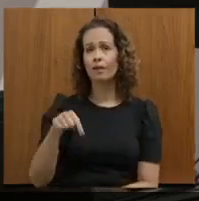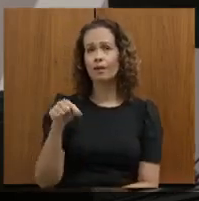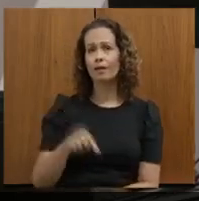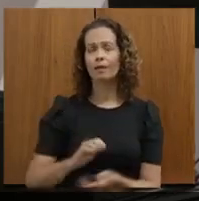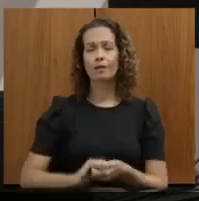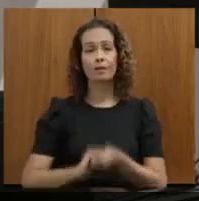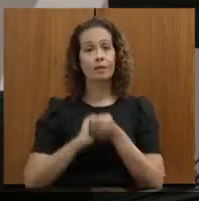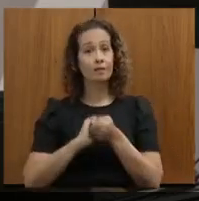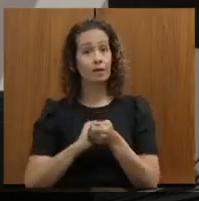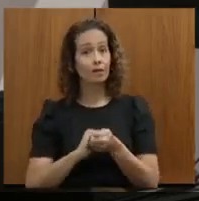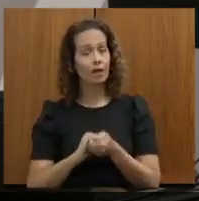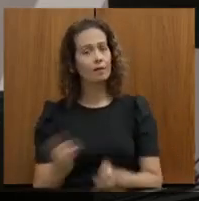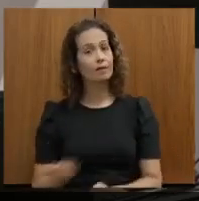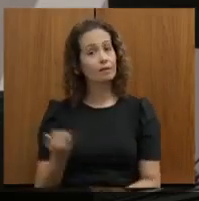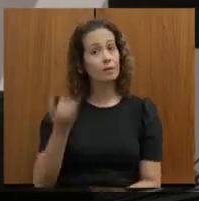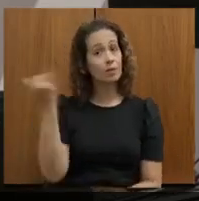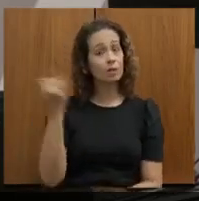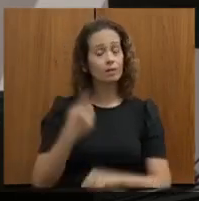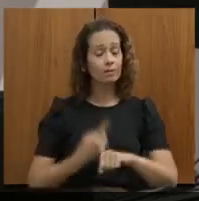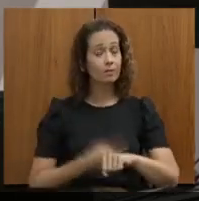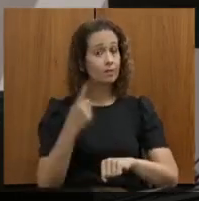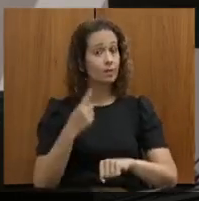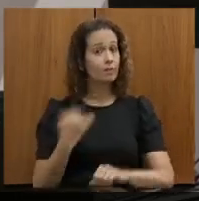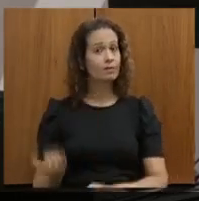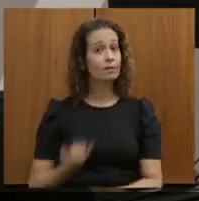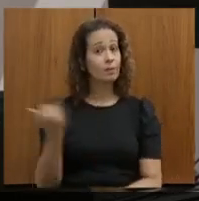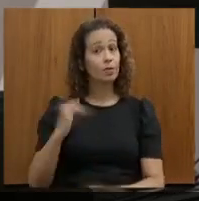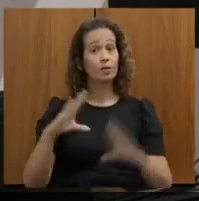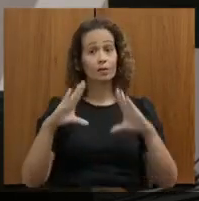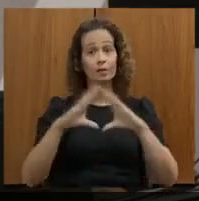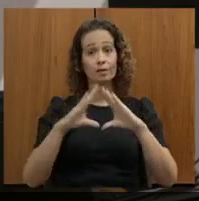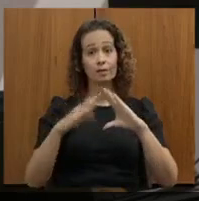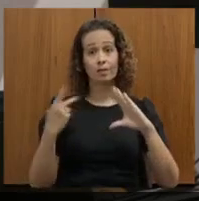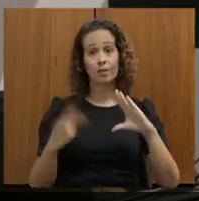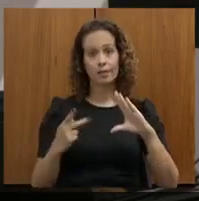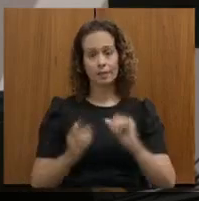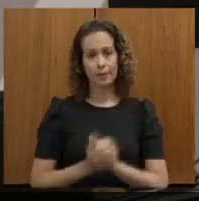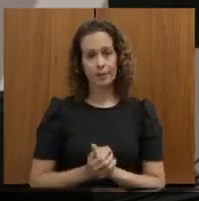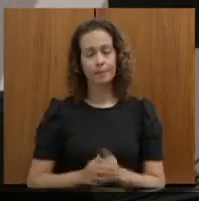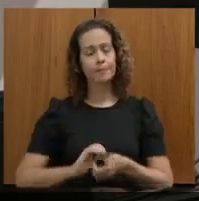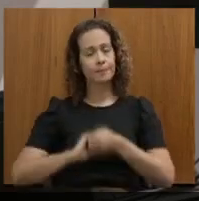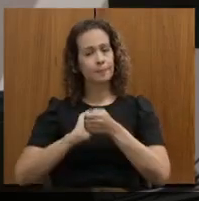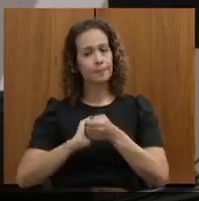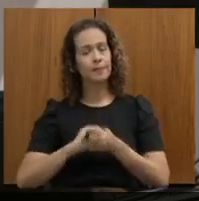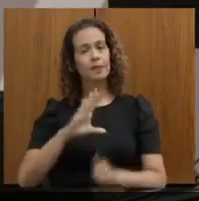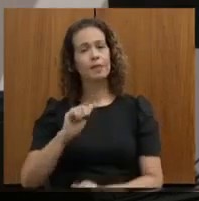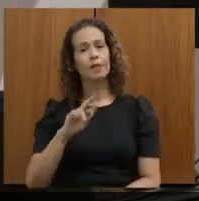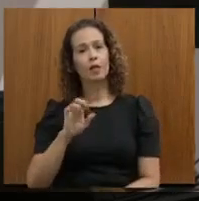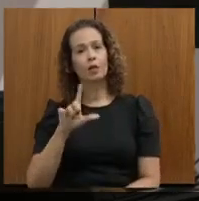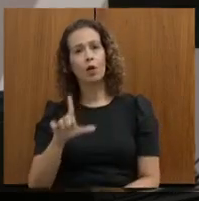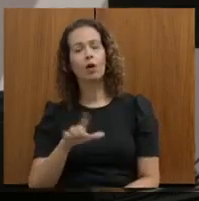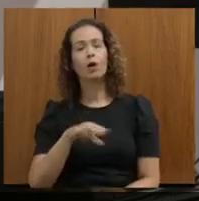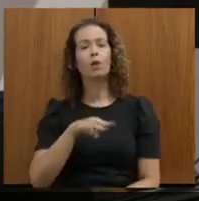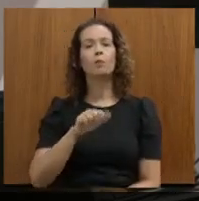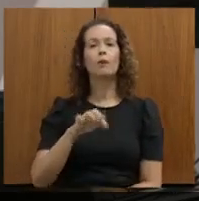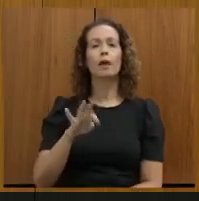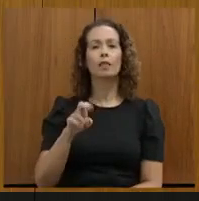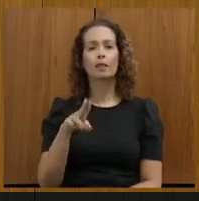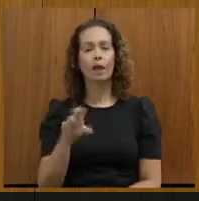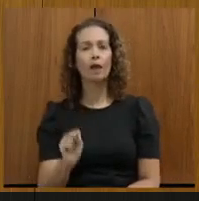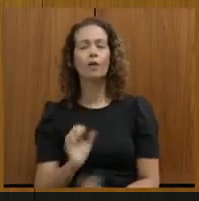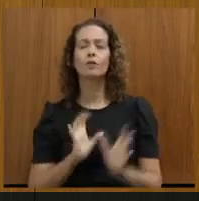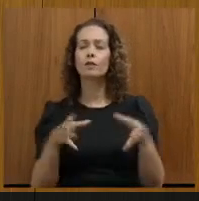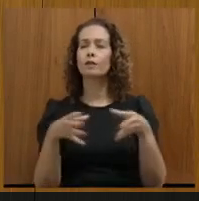saudá-lo, neste momento, tão importante para a Assembleia. Saudando também a Carol, o doutor Matheus, toda a sua equipe